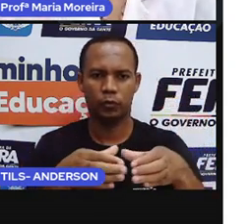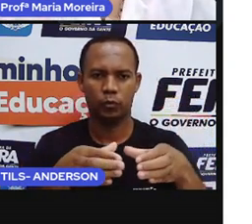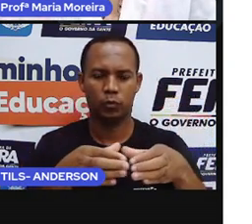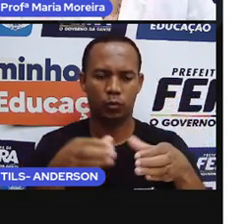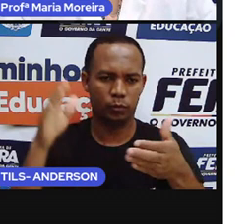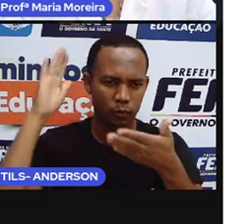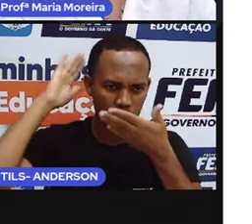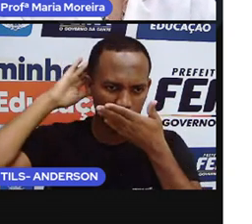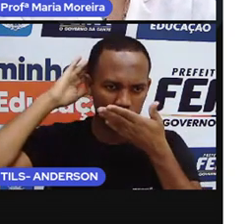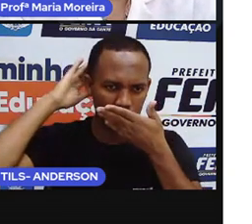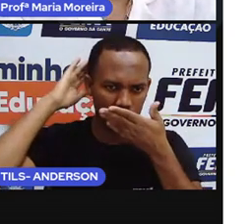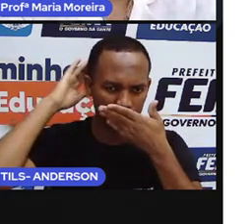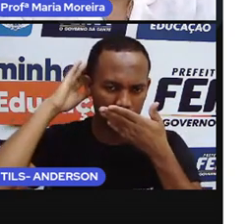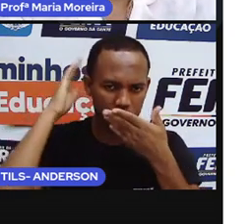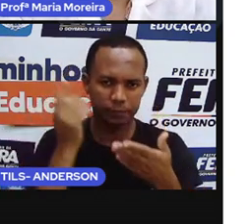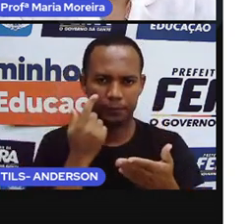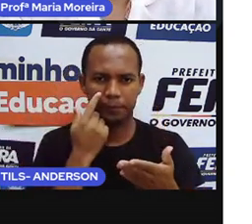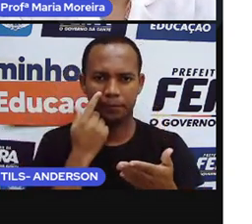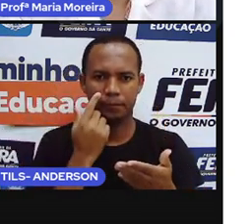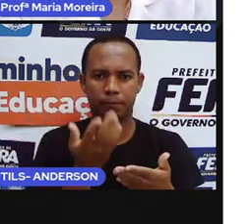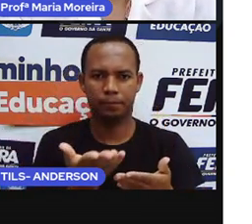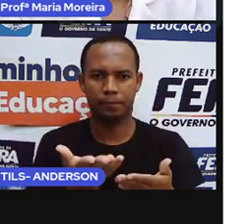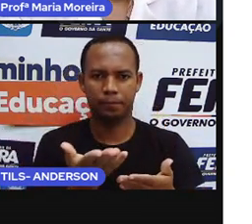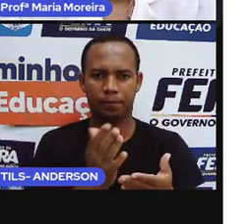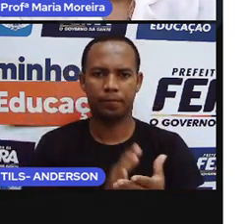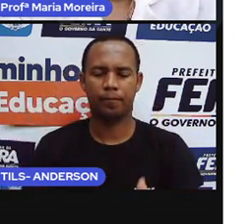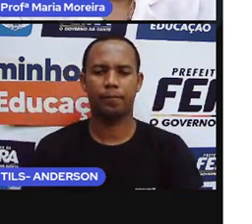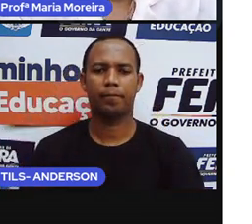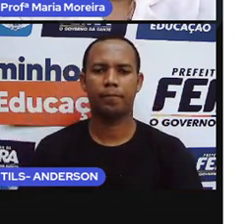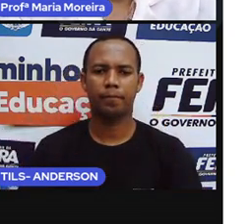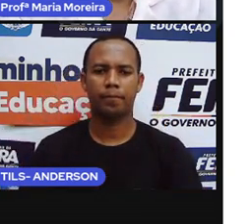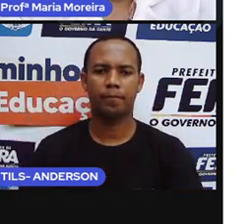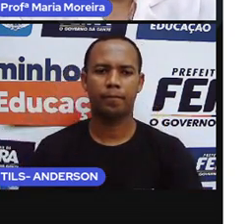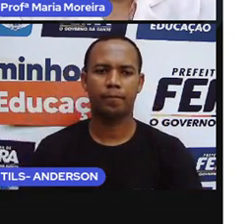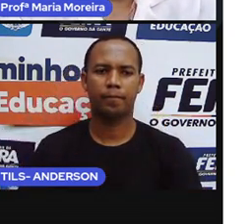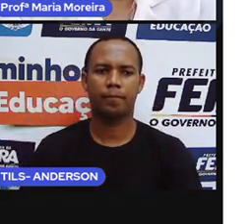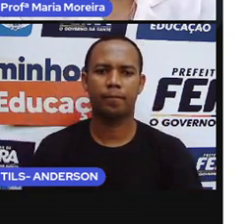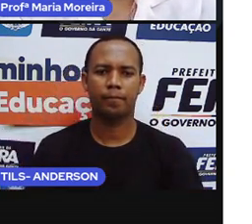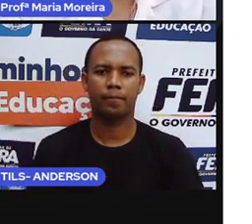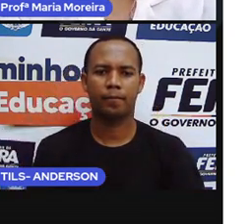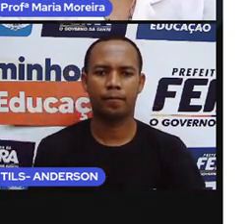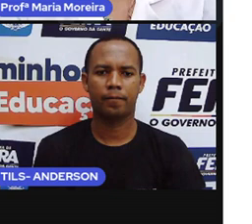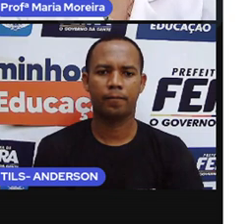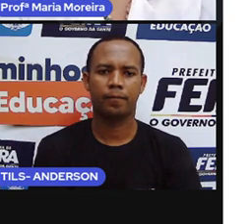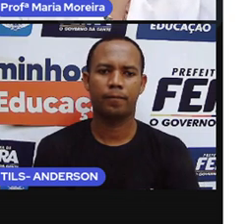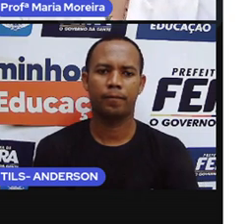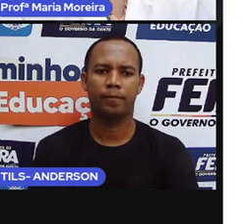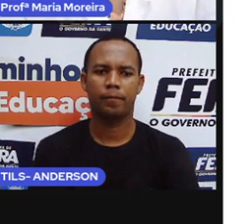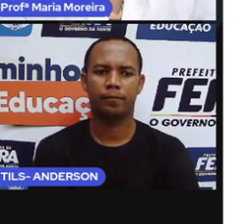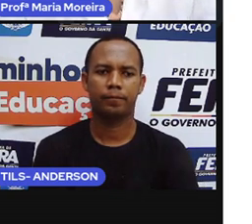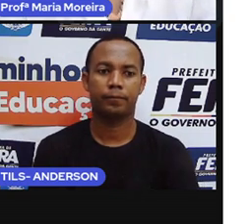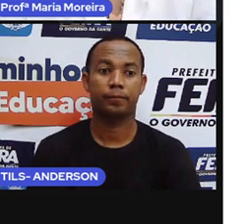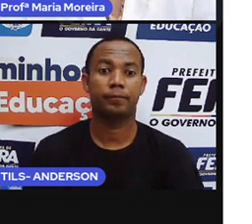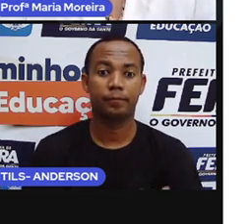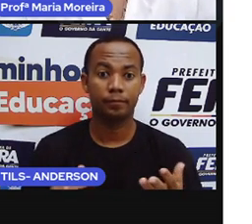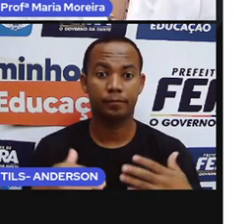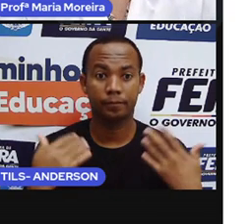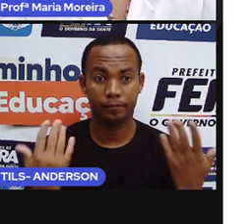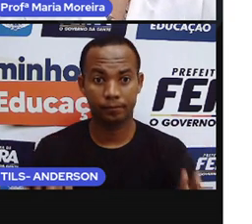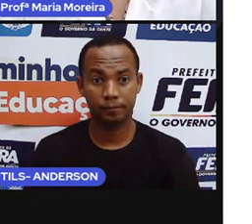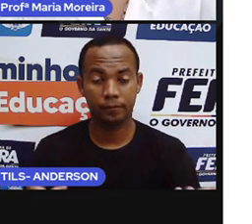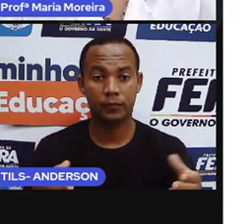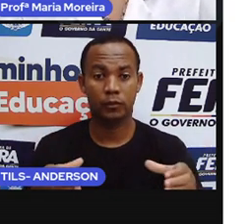Tupinambás de Oliveira. A voz está falando de que estava nada. Bom, os